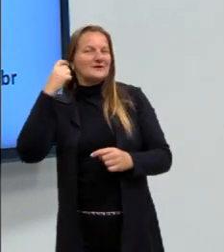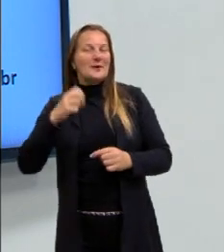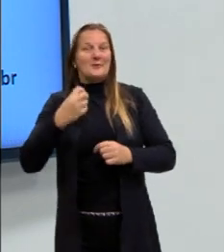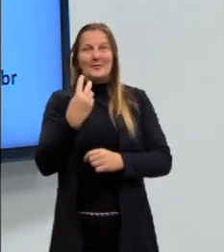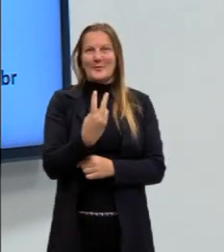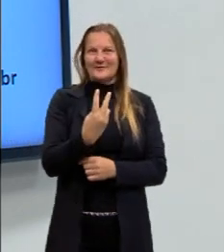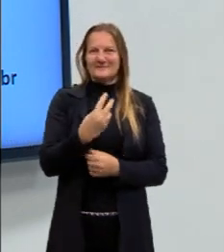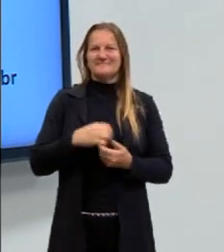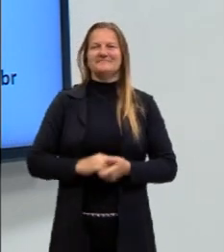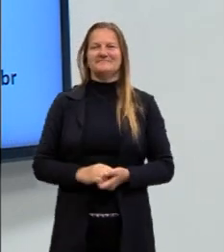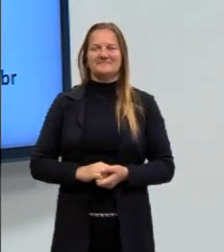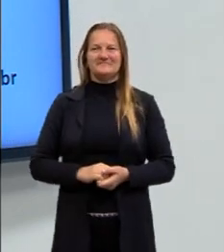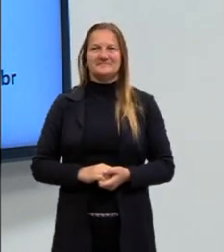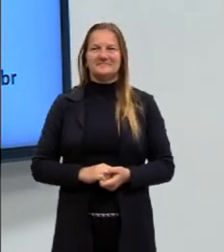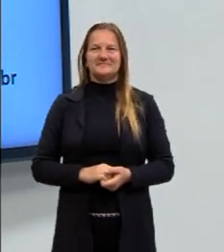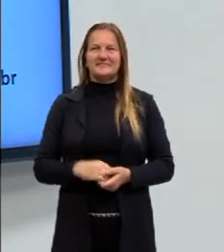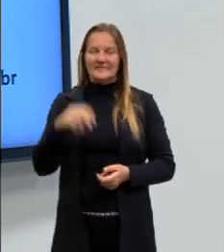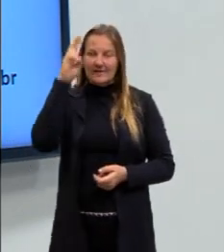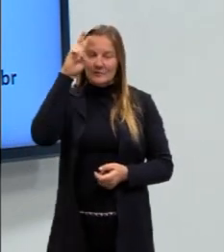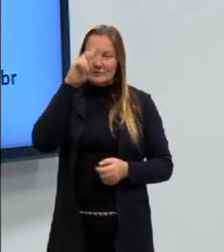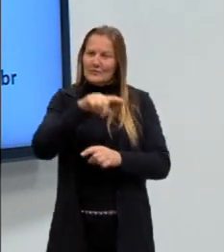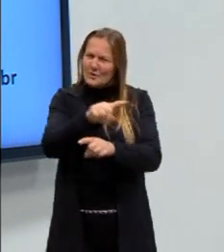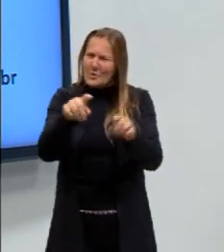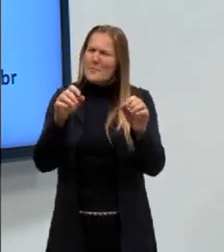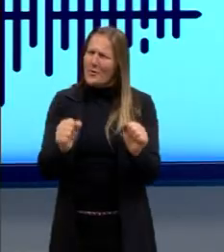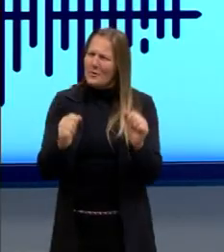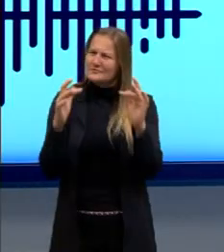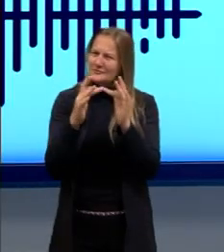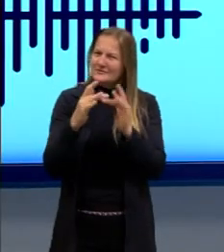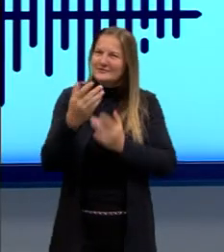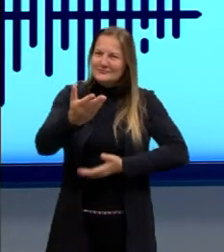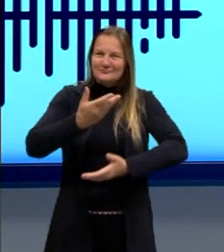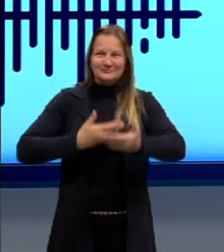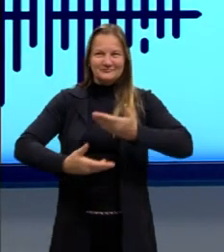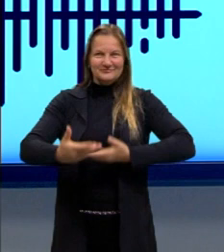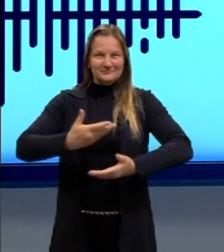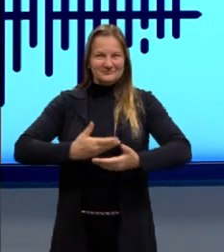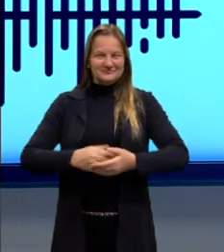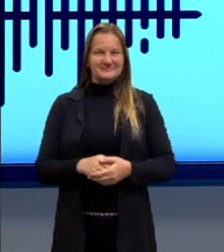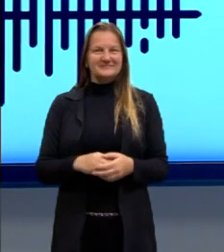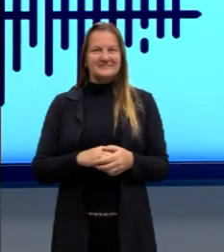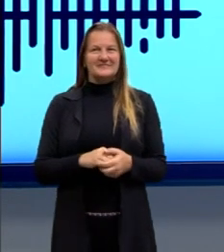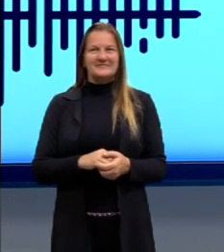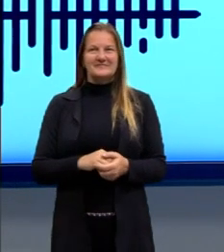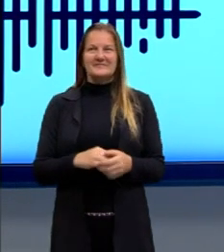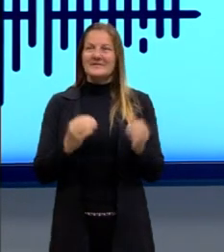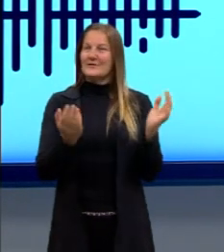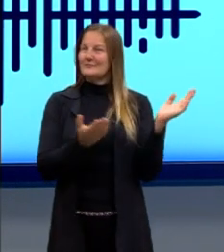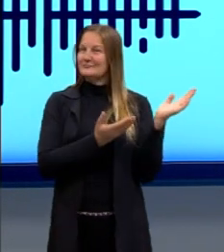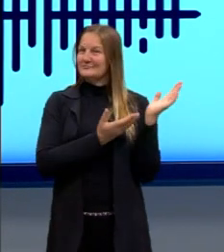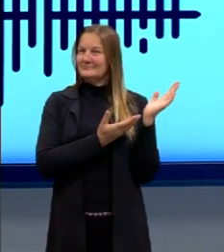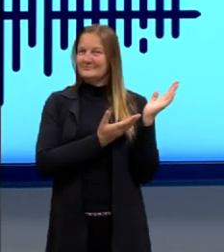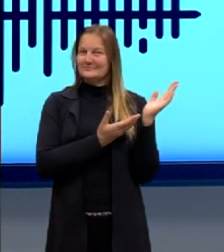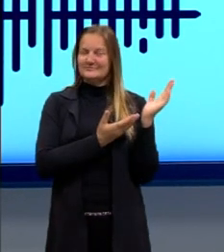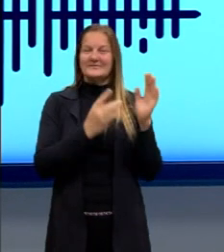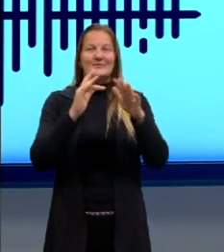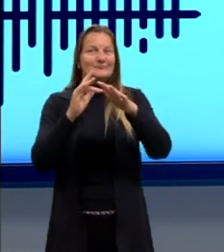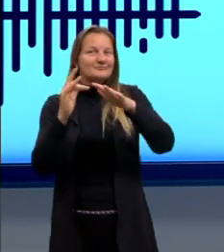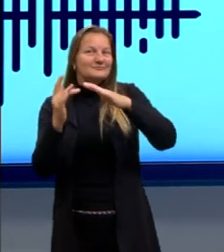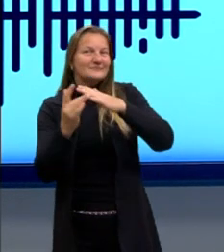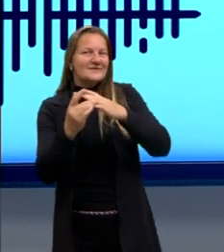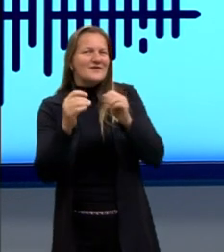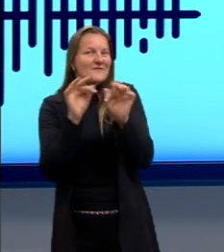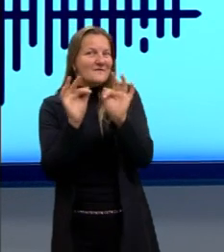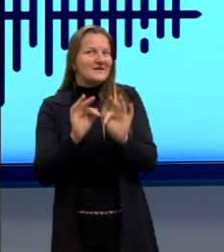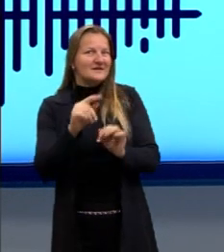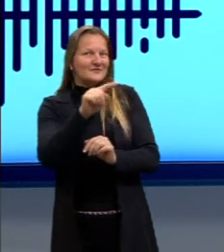desta aula. Lembrando que vocês podem sempre entrar em contato comigo, pelas minhas redes. Vou ficar bem feliz de receber